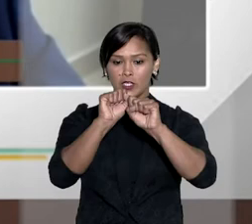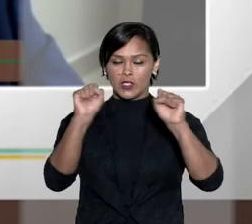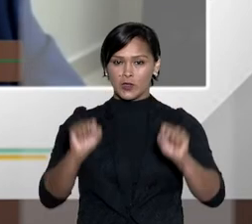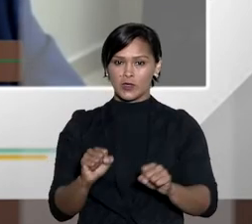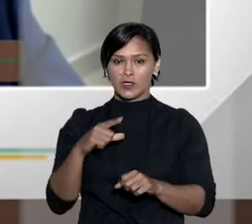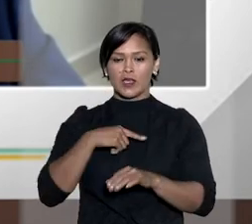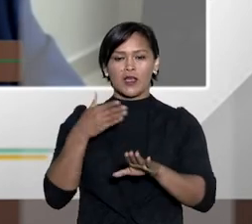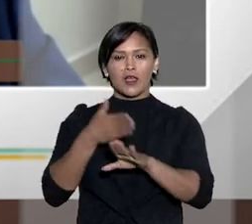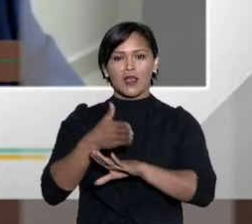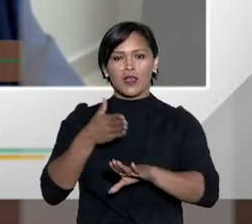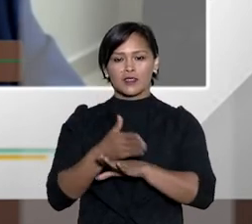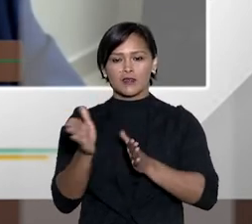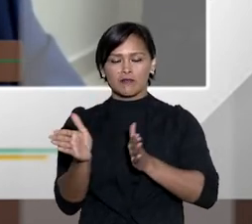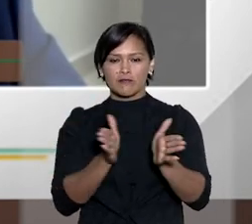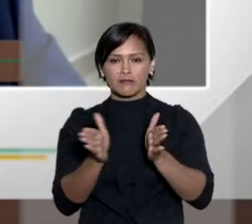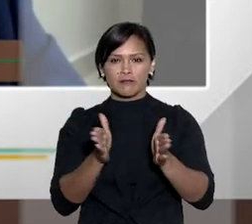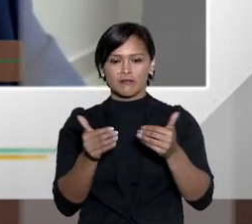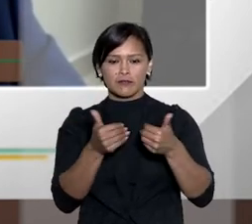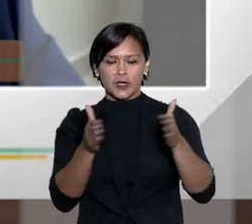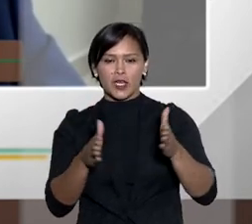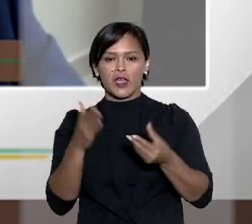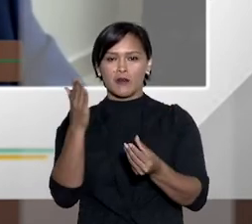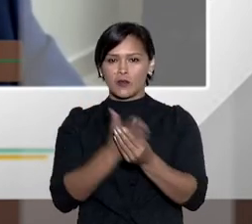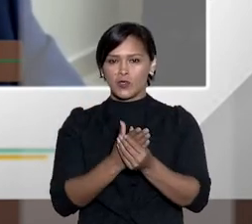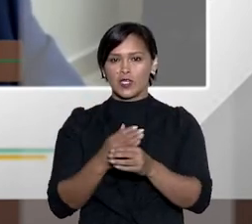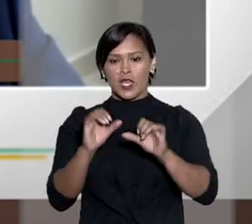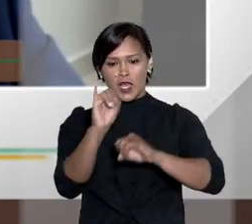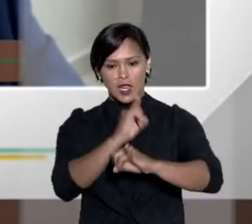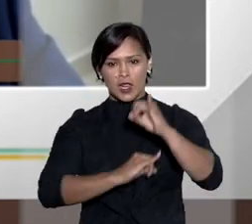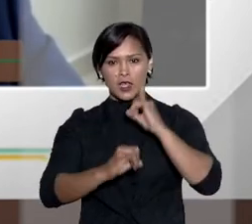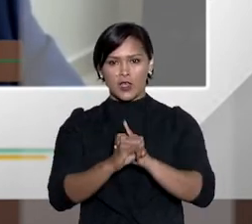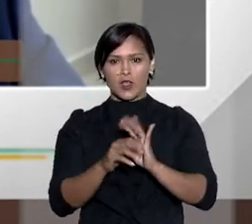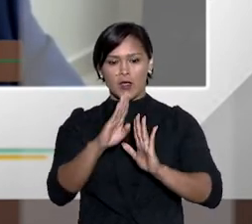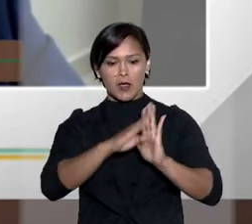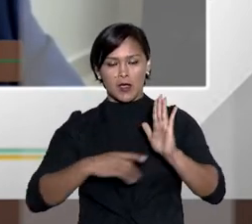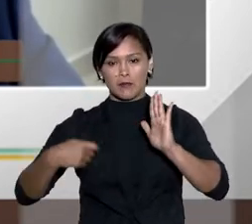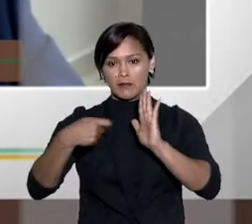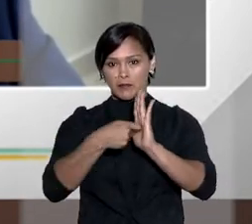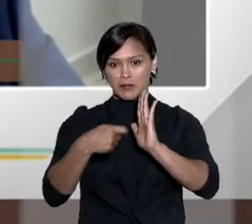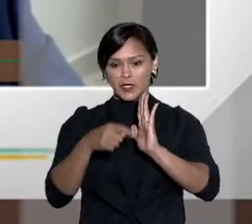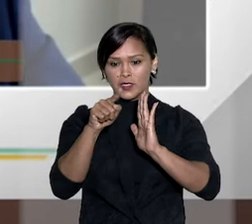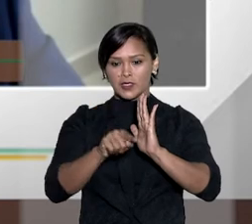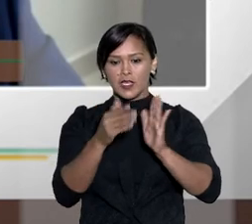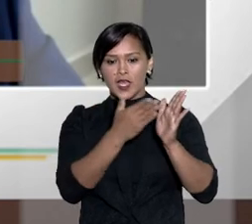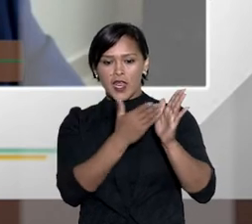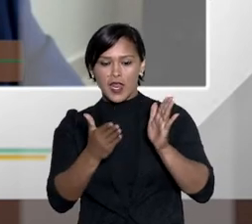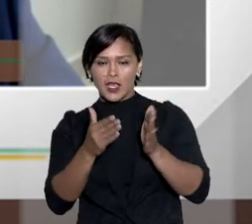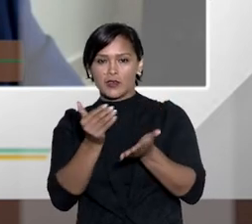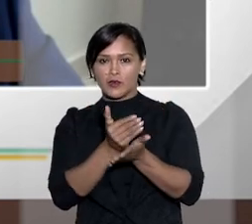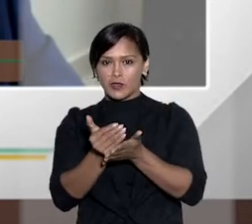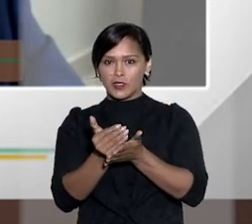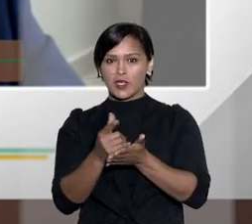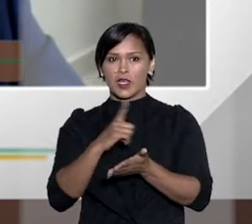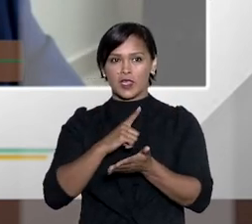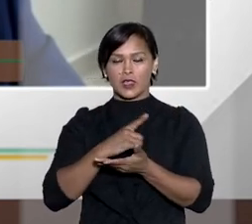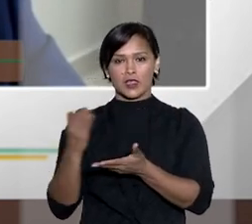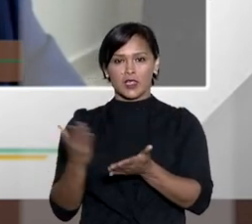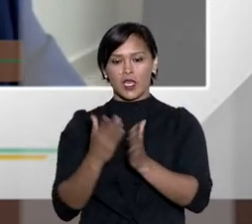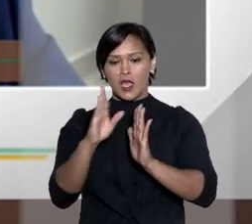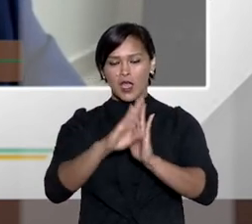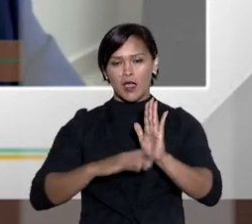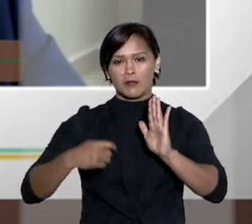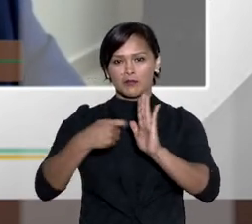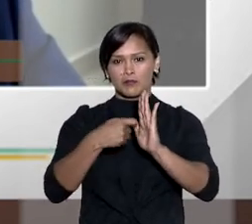preencher qual era o problema e outros sistemas dão acesso aberto a processos eletrônicos para peticionamento